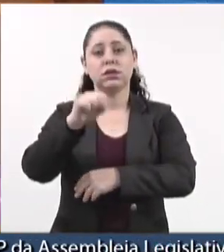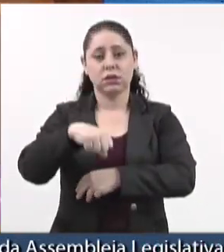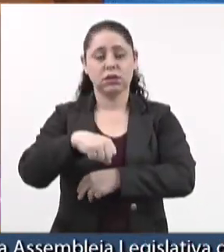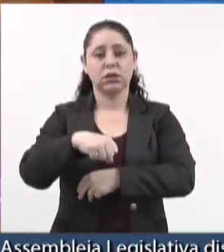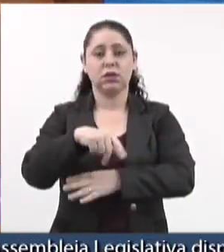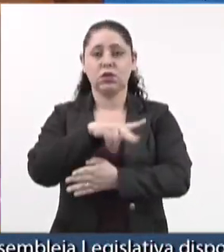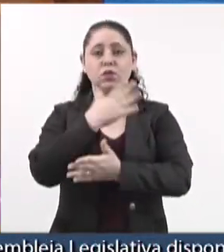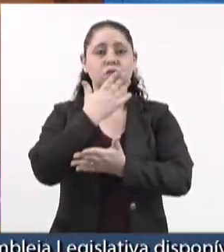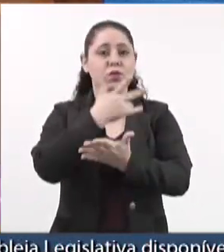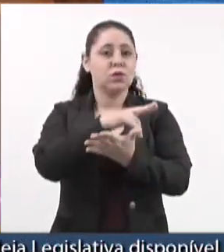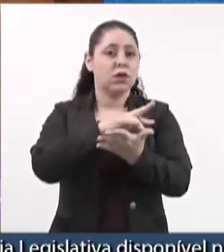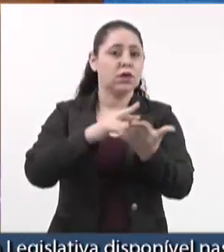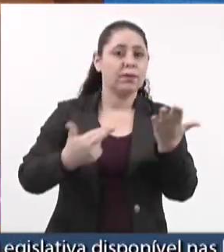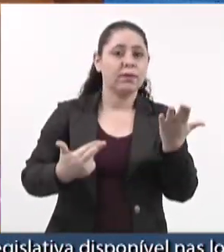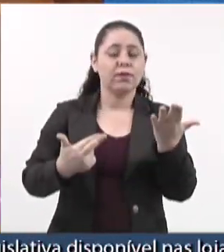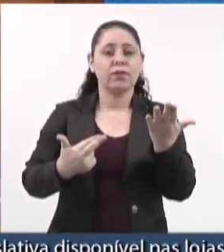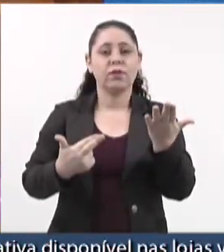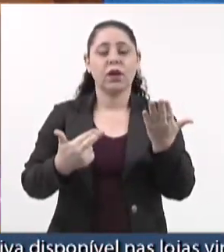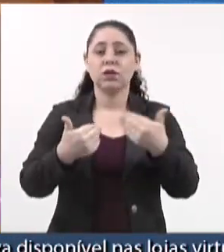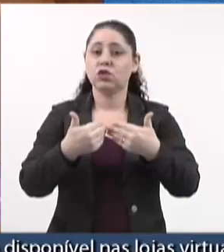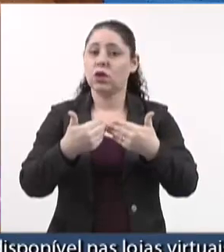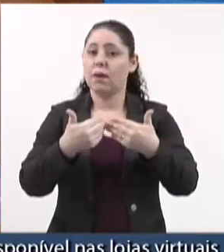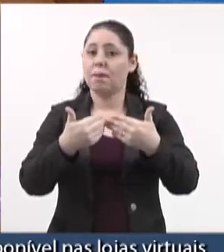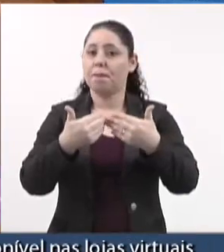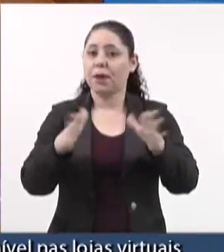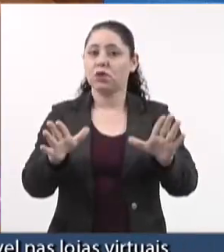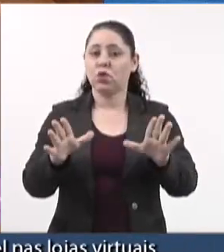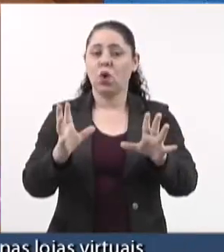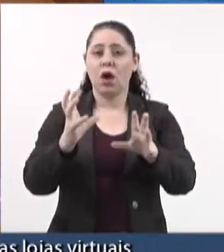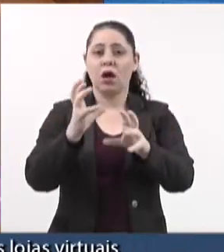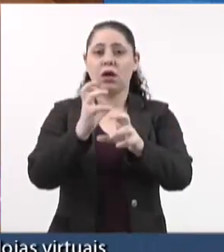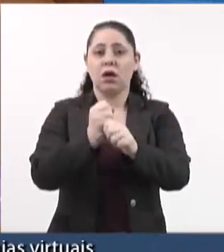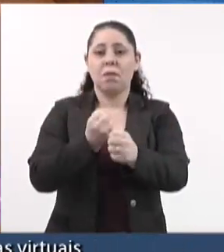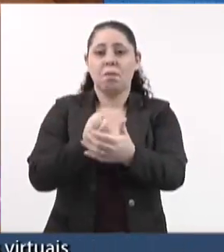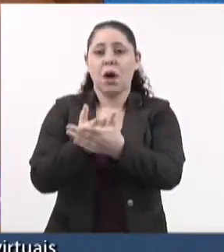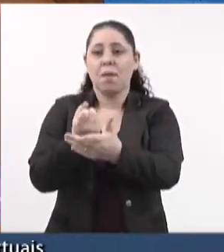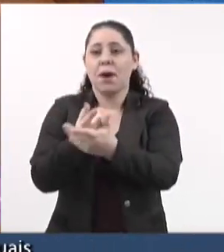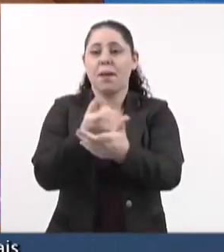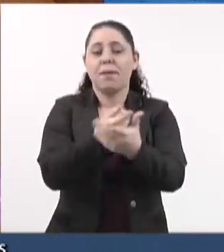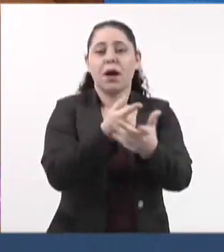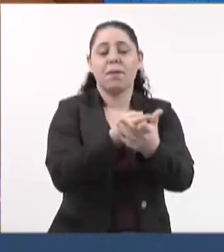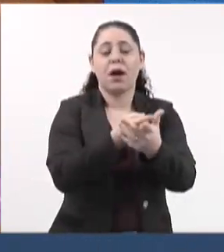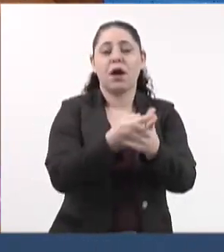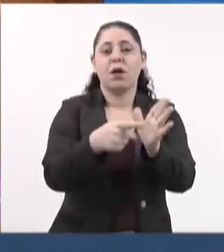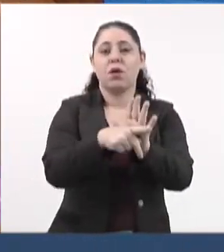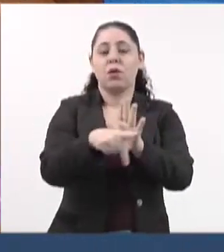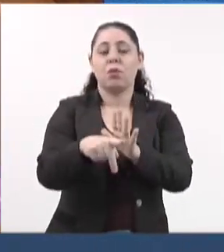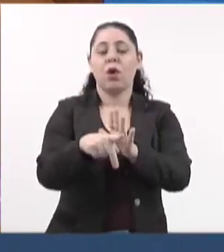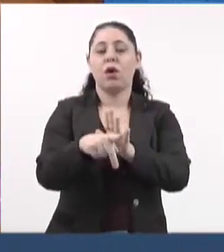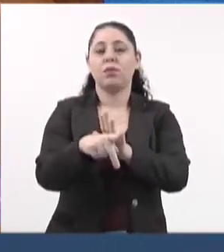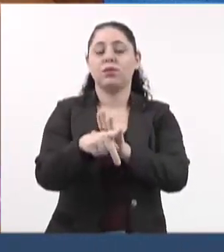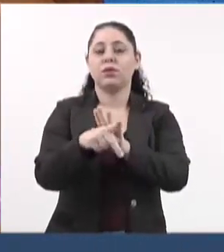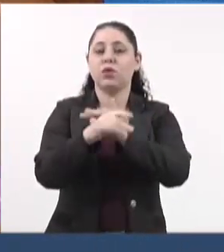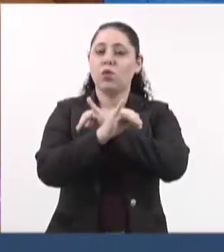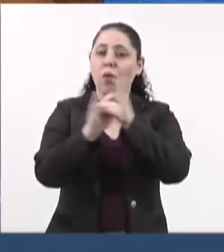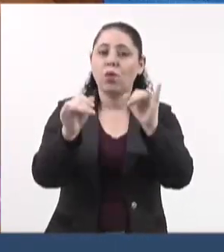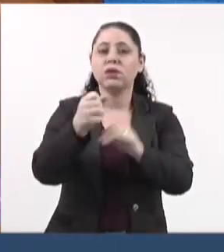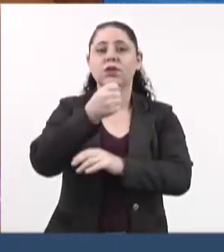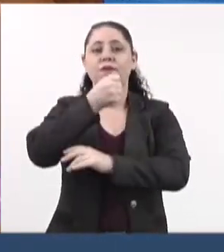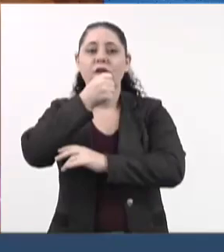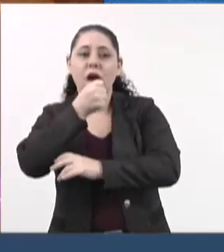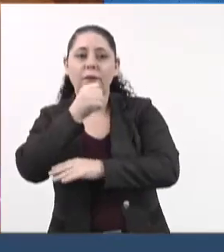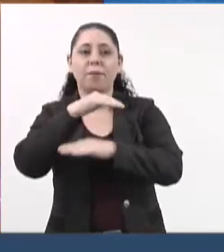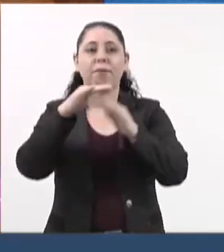nosso requerimento de abertura dos gastos publicitários, dos fornecedores e dos veículos